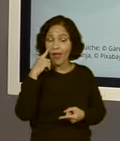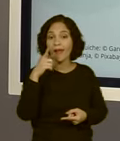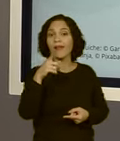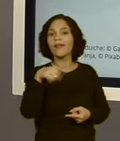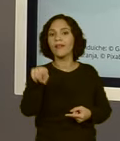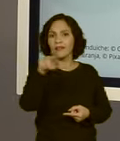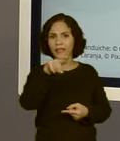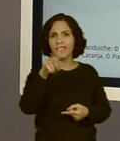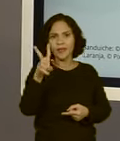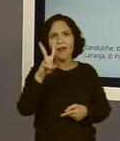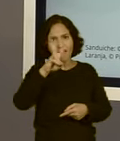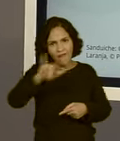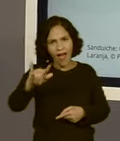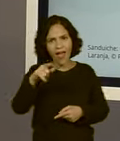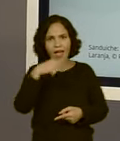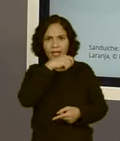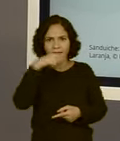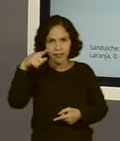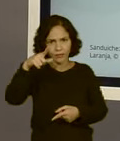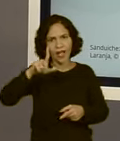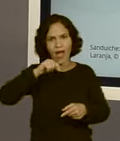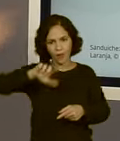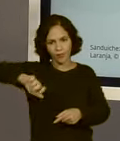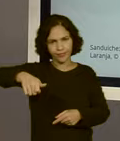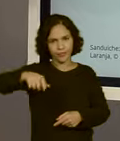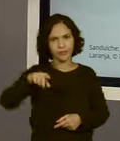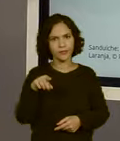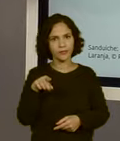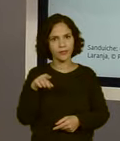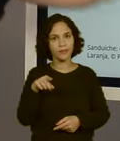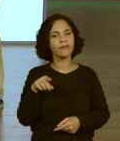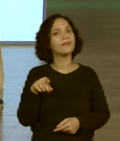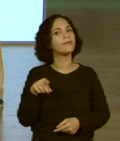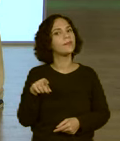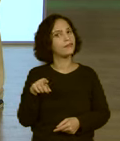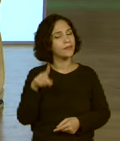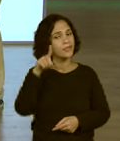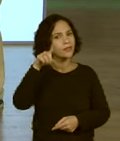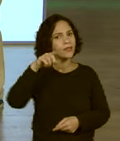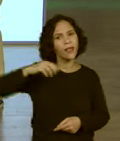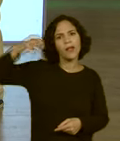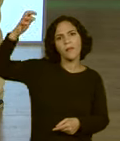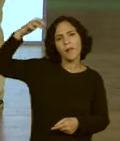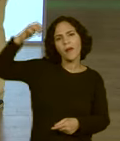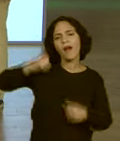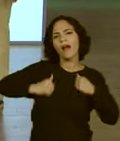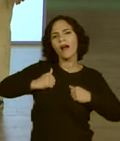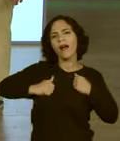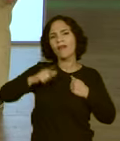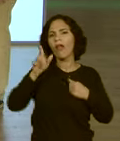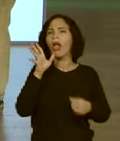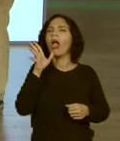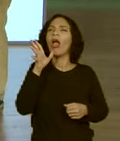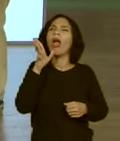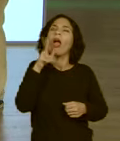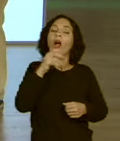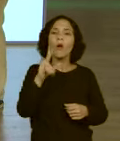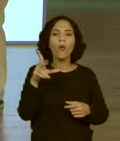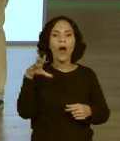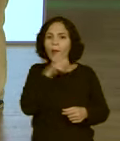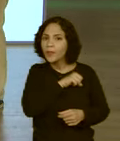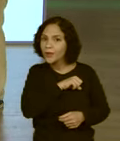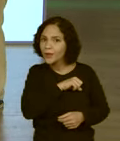costumam fechar a torneira na hora de escovar os dentes? Ah, eu faço E o banho de vocês? Costuma ser um banho longo ou um banho curto?